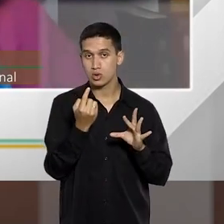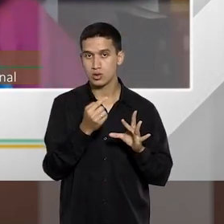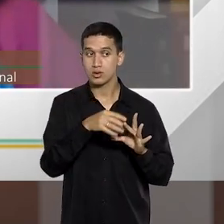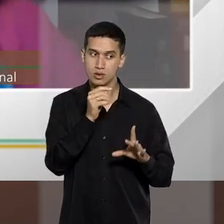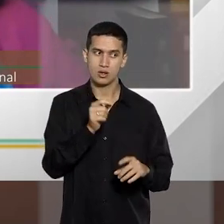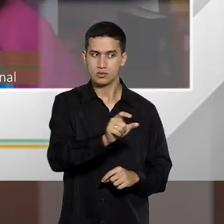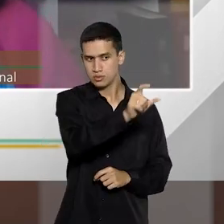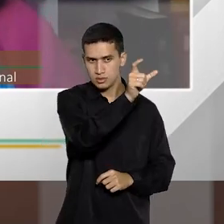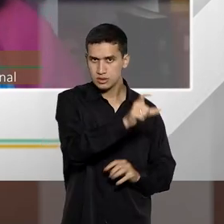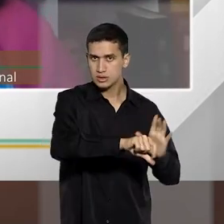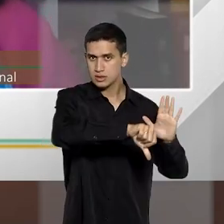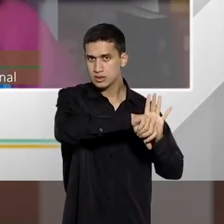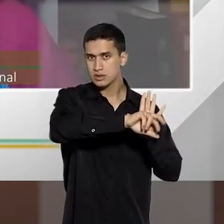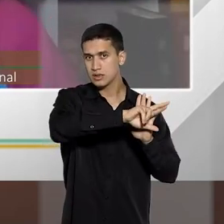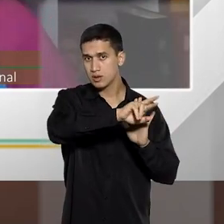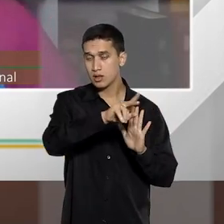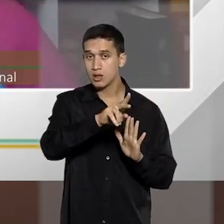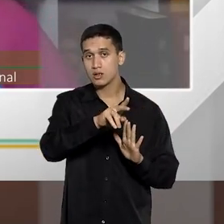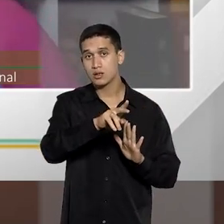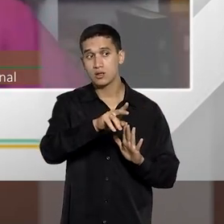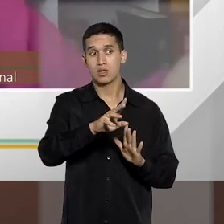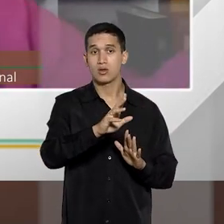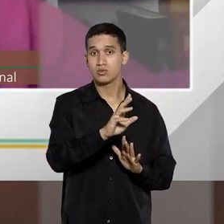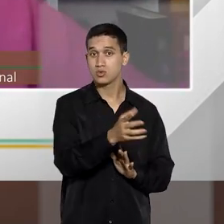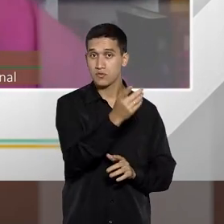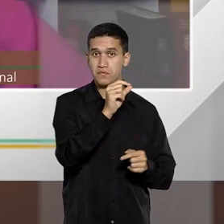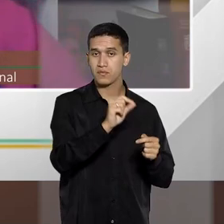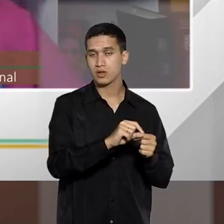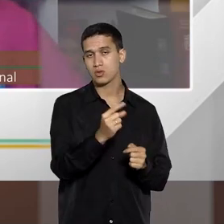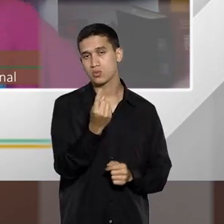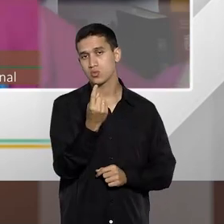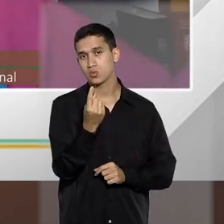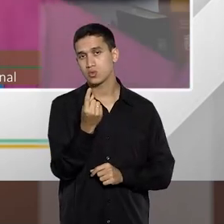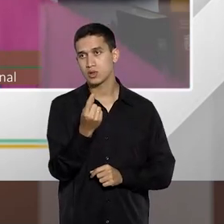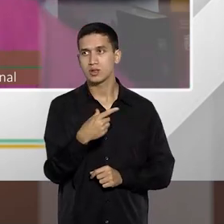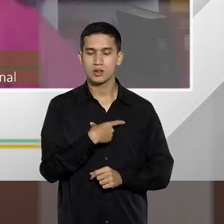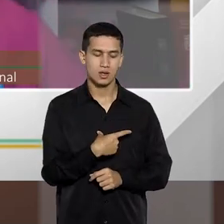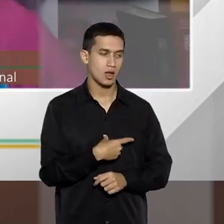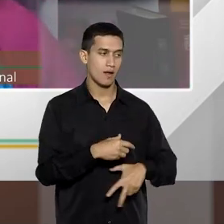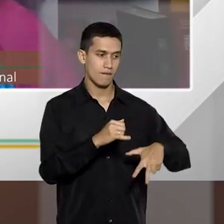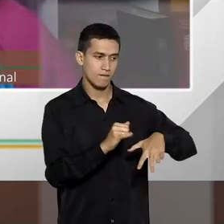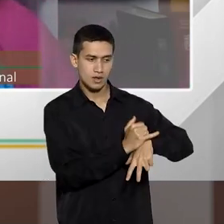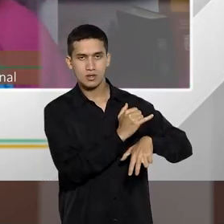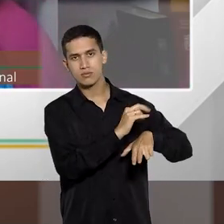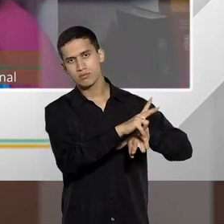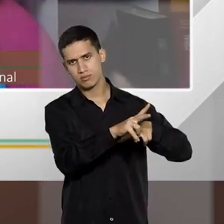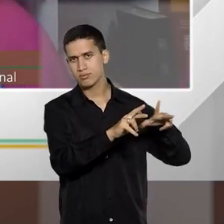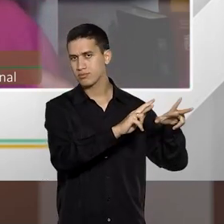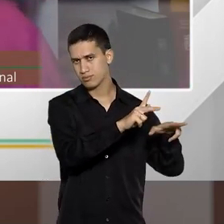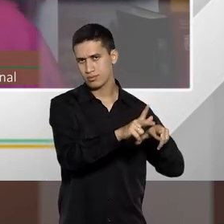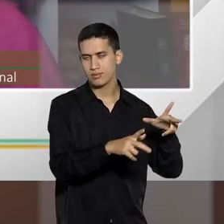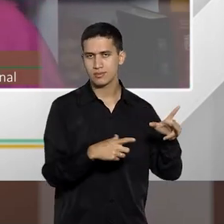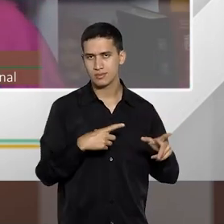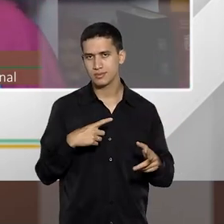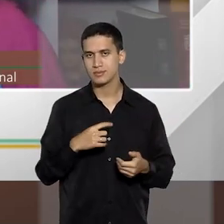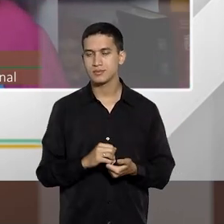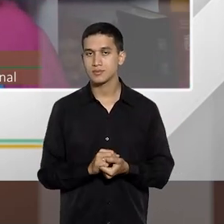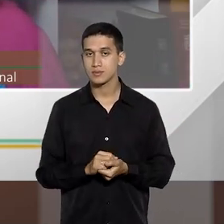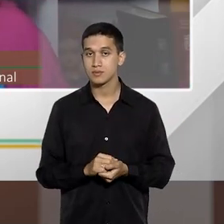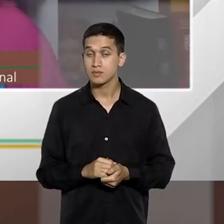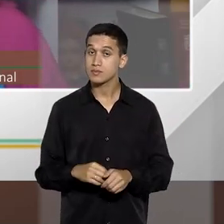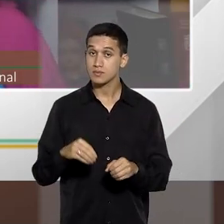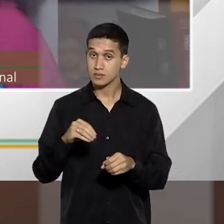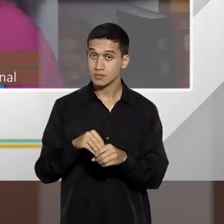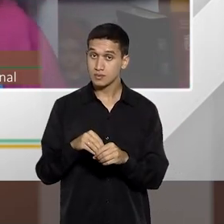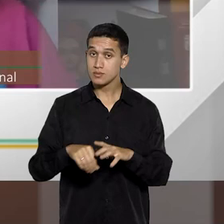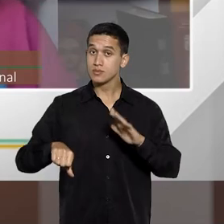ação é única, né? E você tem vítimas distintas, bens jurídicos distintos. No concurso, no crime